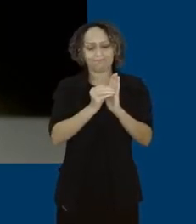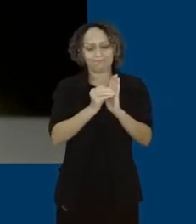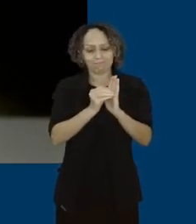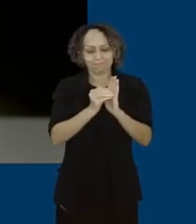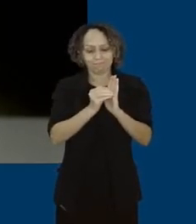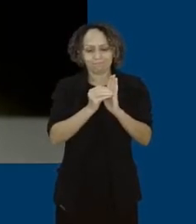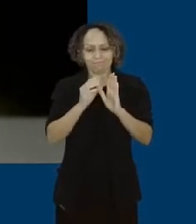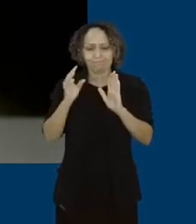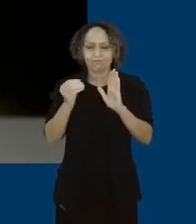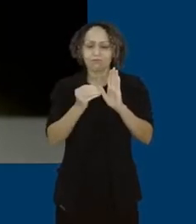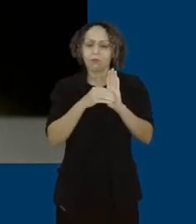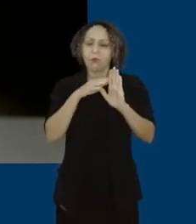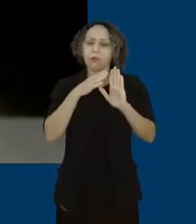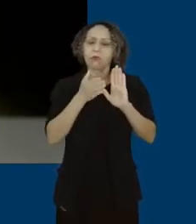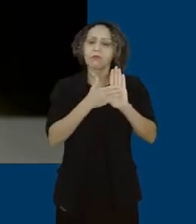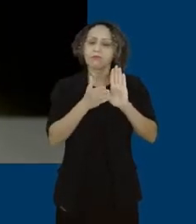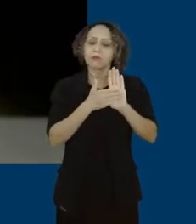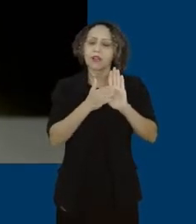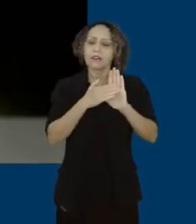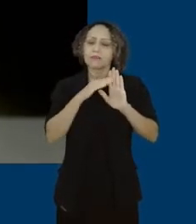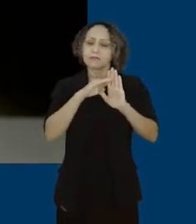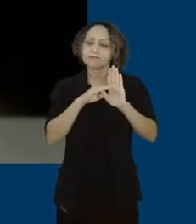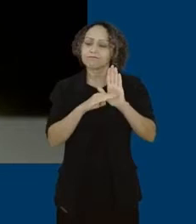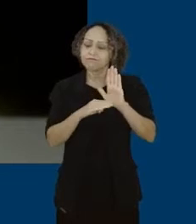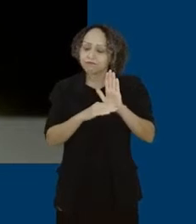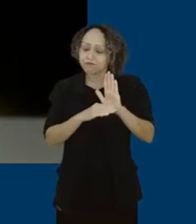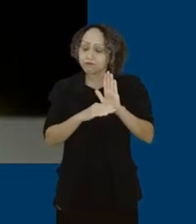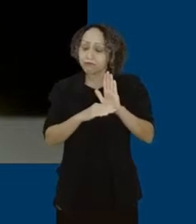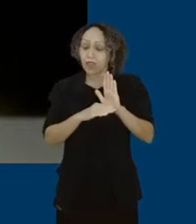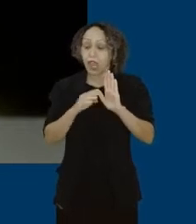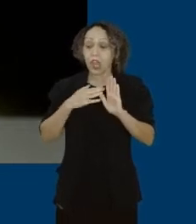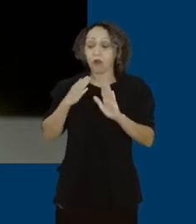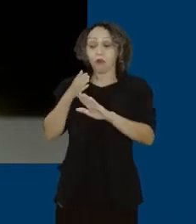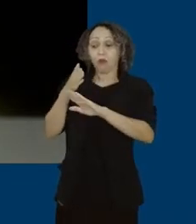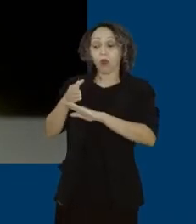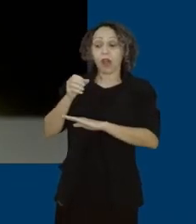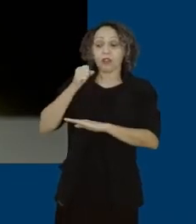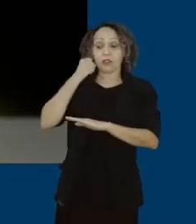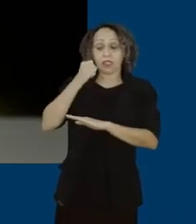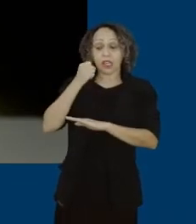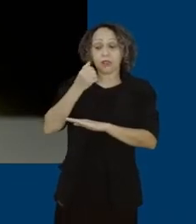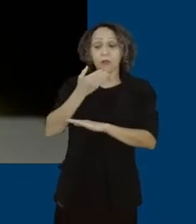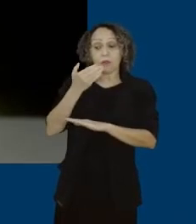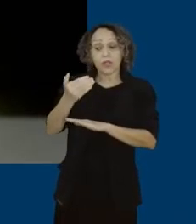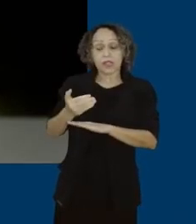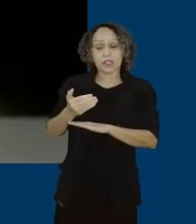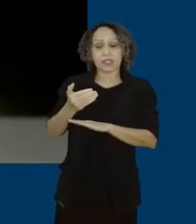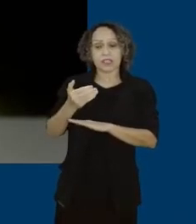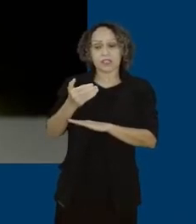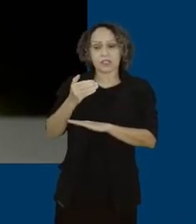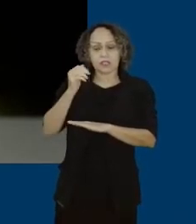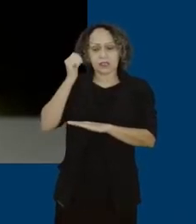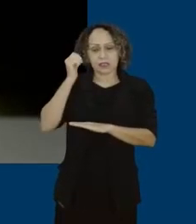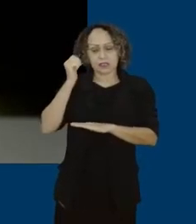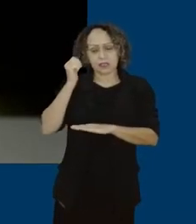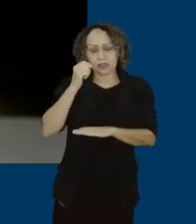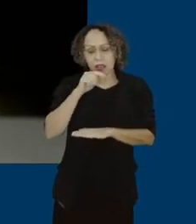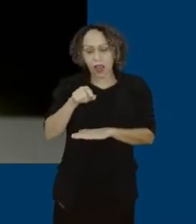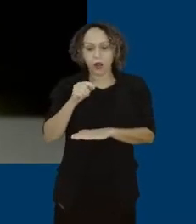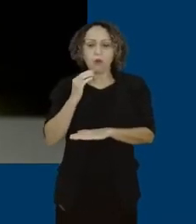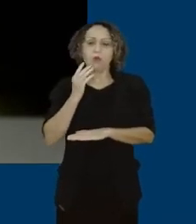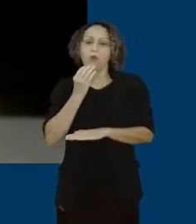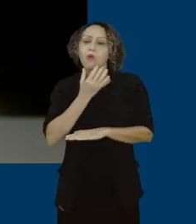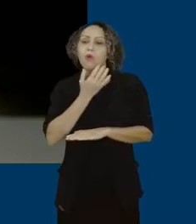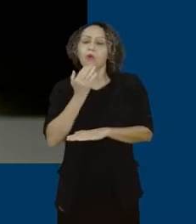hoje à tarde no Senado para solicitar mais uma vez ao presidente Rodrigo Pacheco e a liderança do PT no Senado já estar